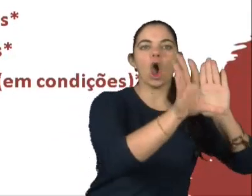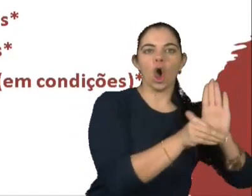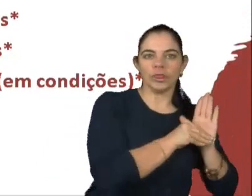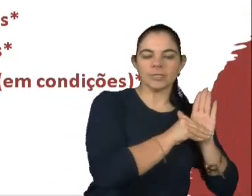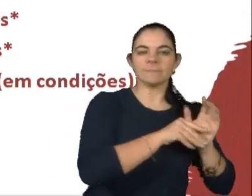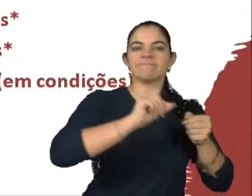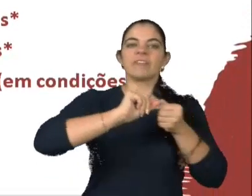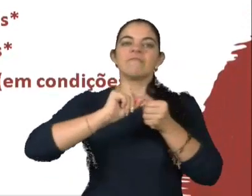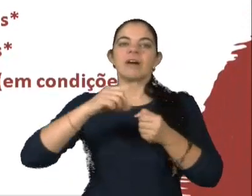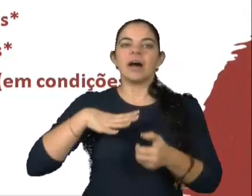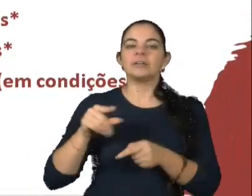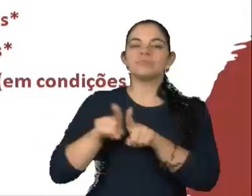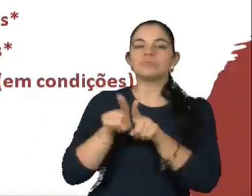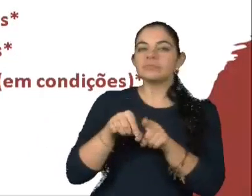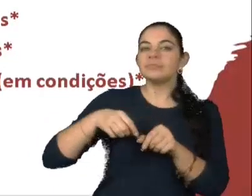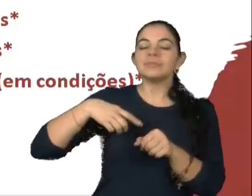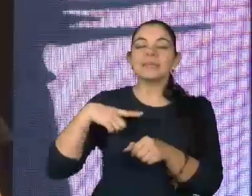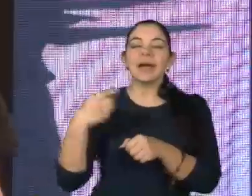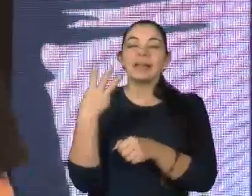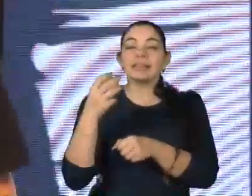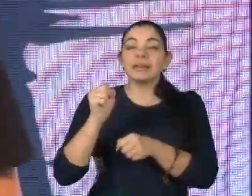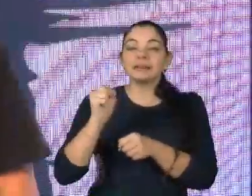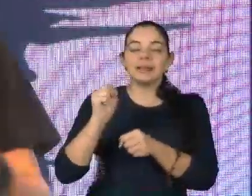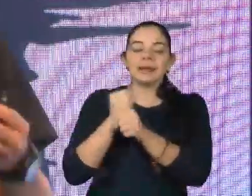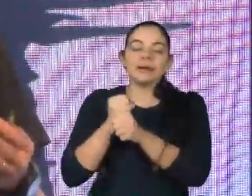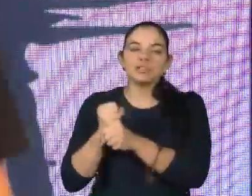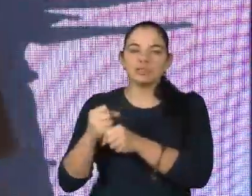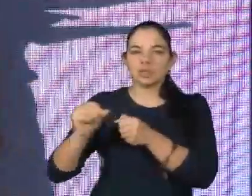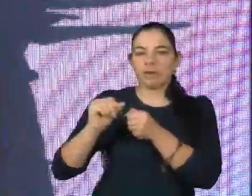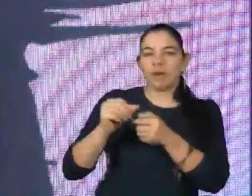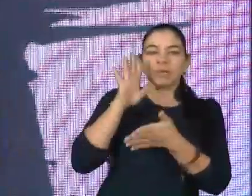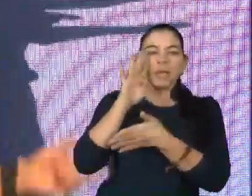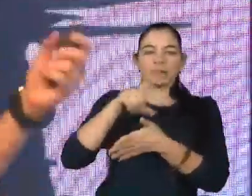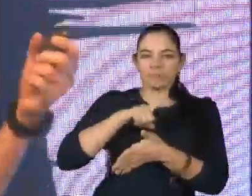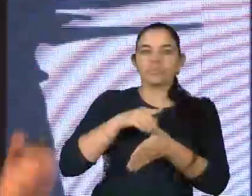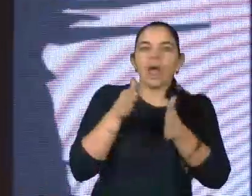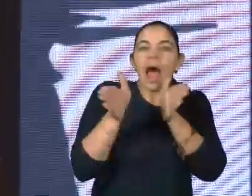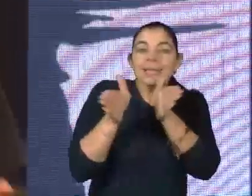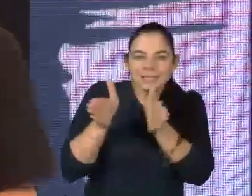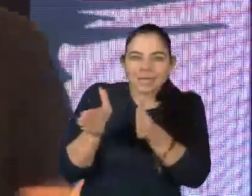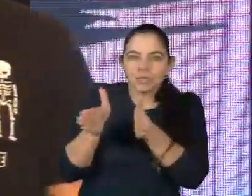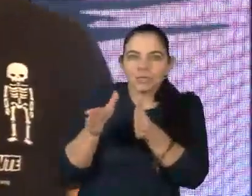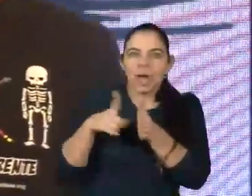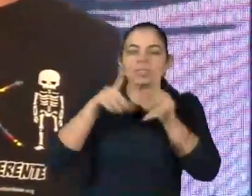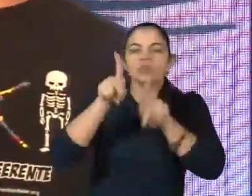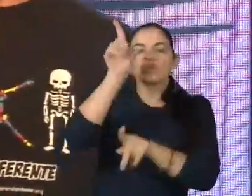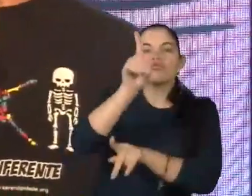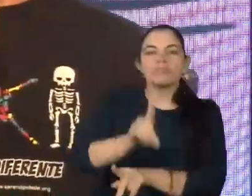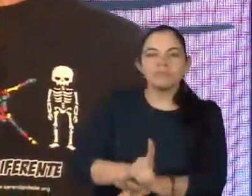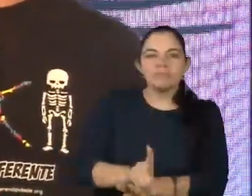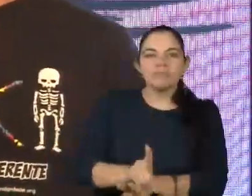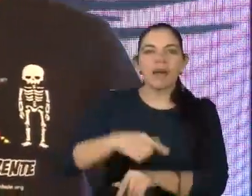importante mecanismo que garante algum acesso às pessoas com deficiência